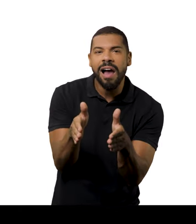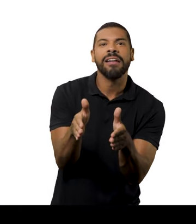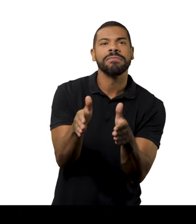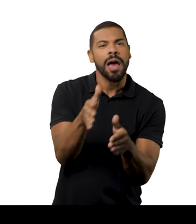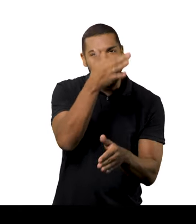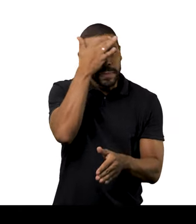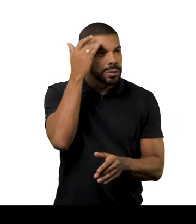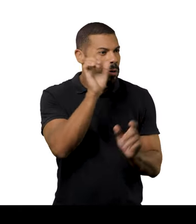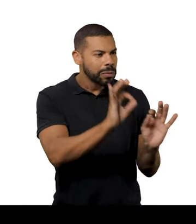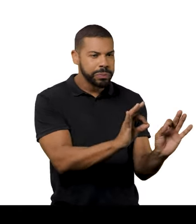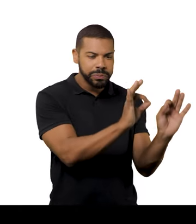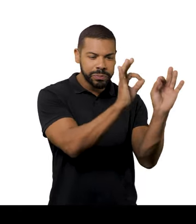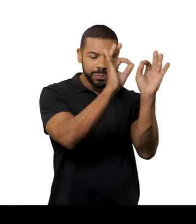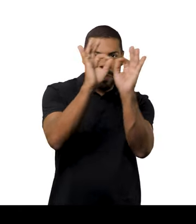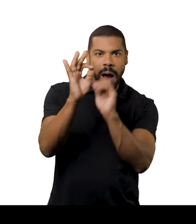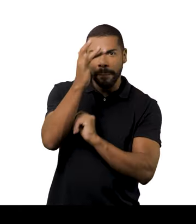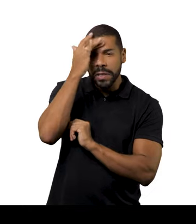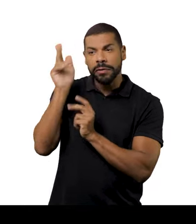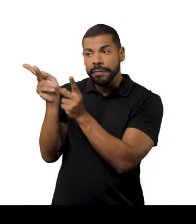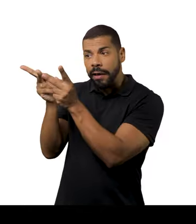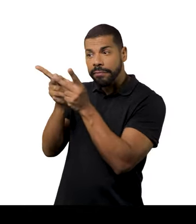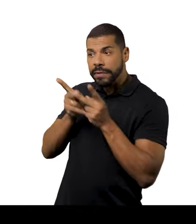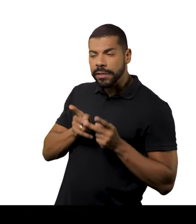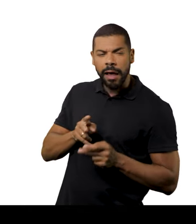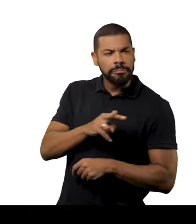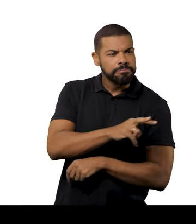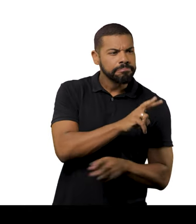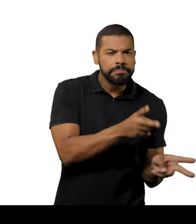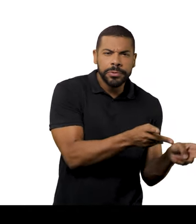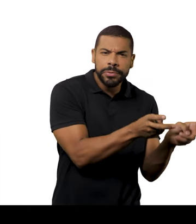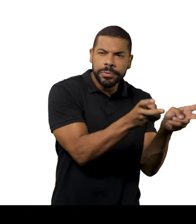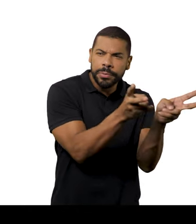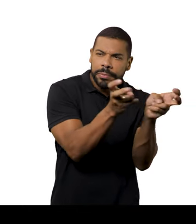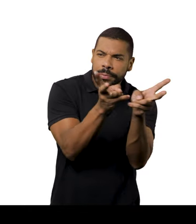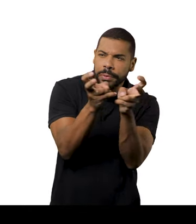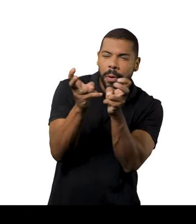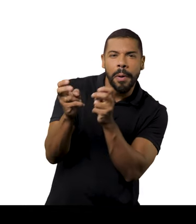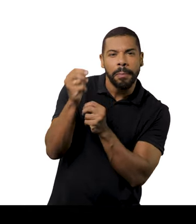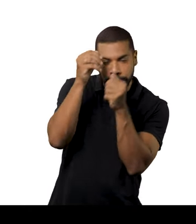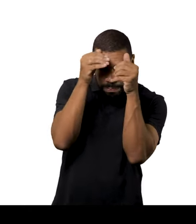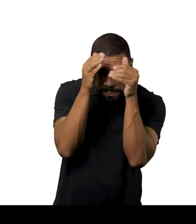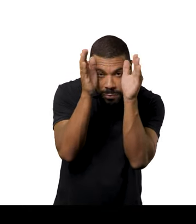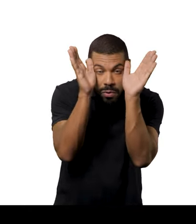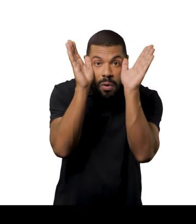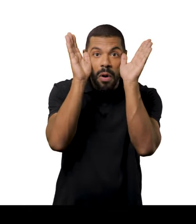chamar o olhar do observador, do visitante para